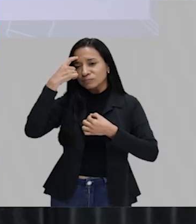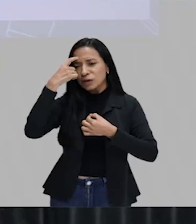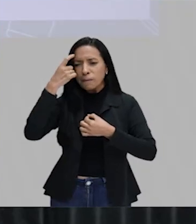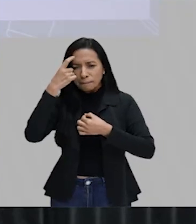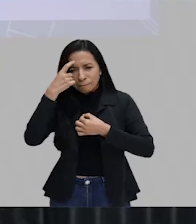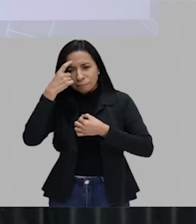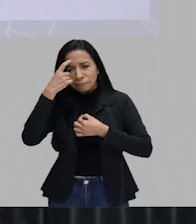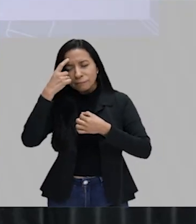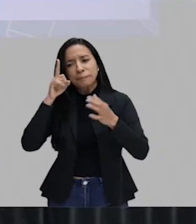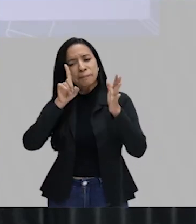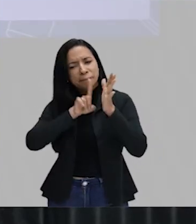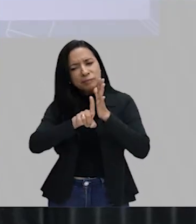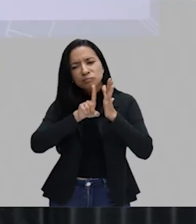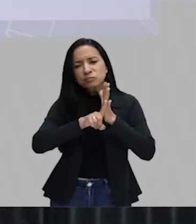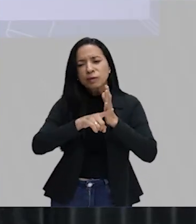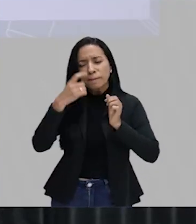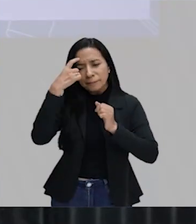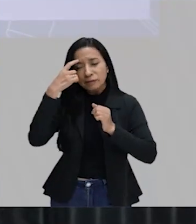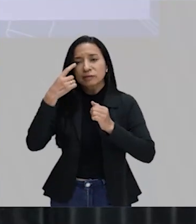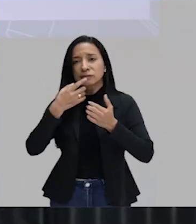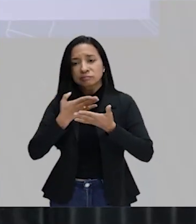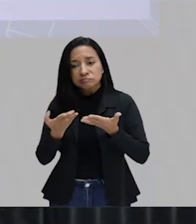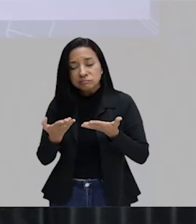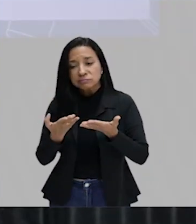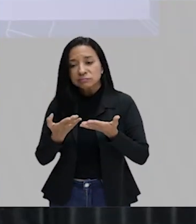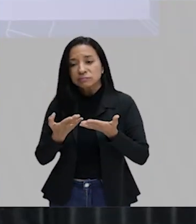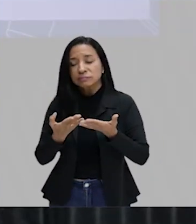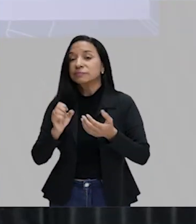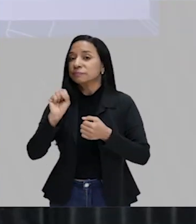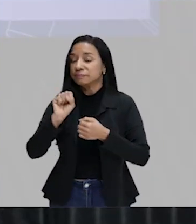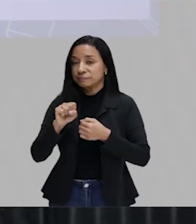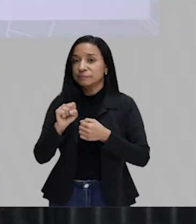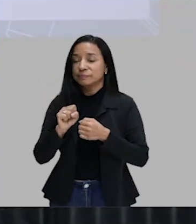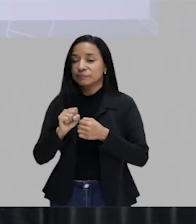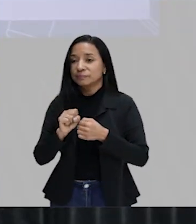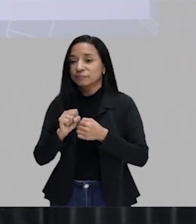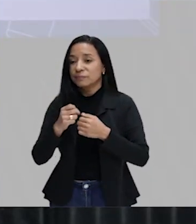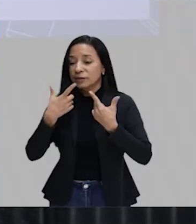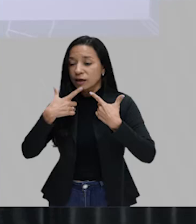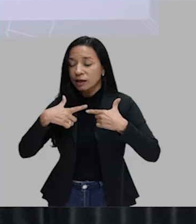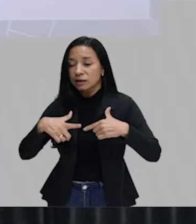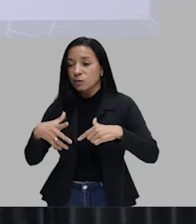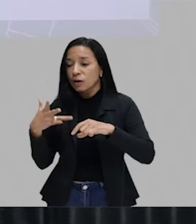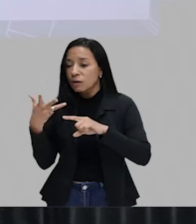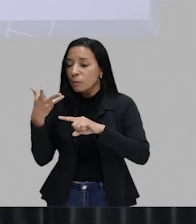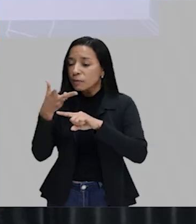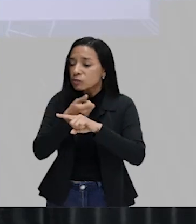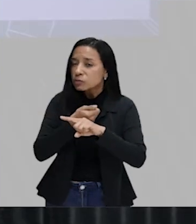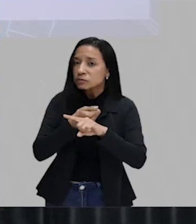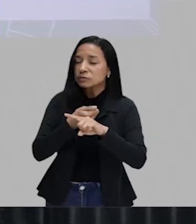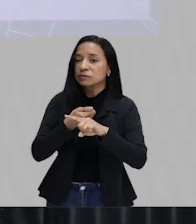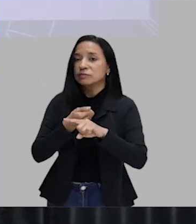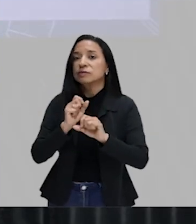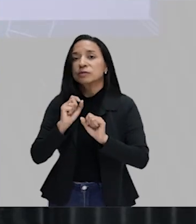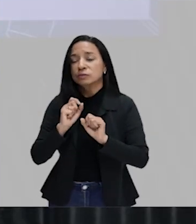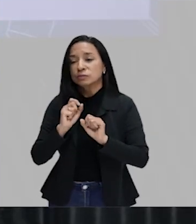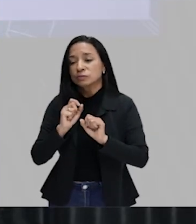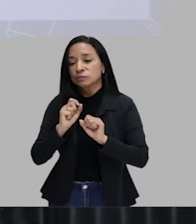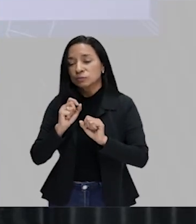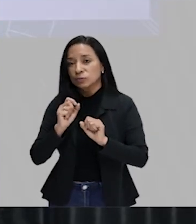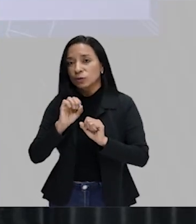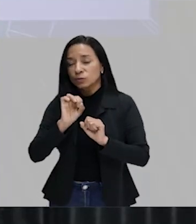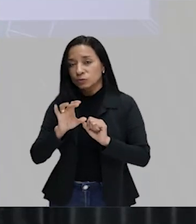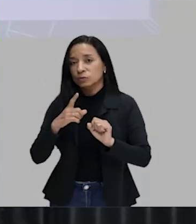mesmo? Enfim. Então, a linguagem persuasiva, ela só vai conseguir atingir um receptor